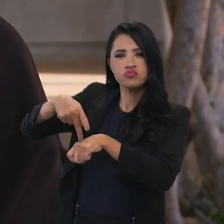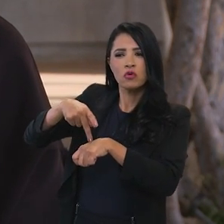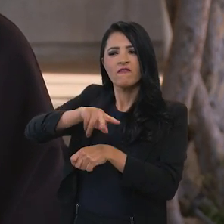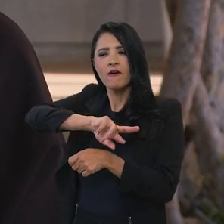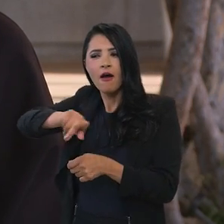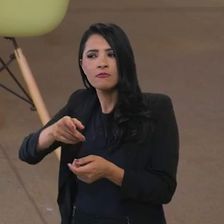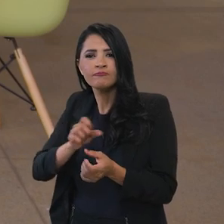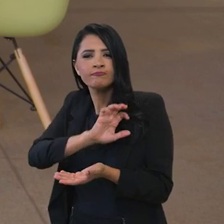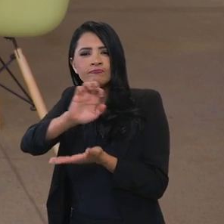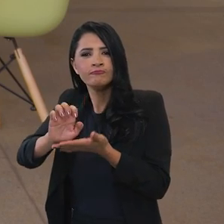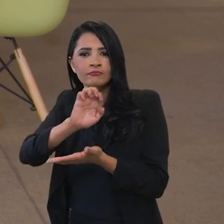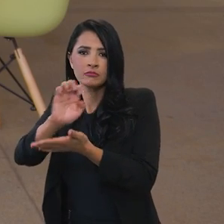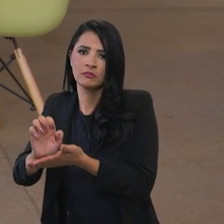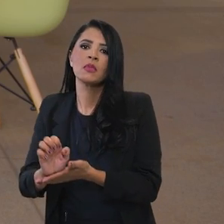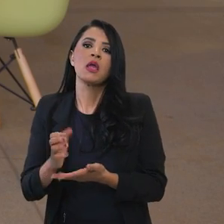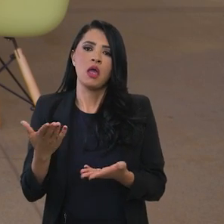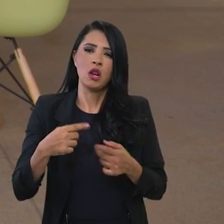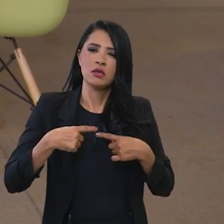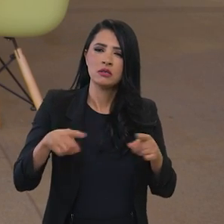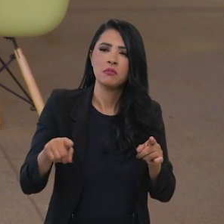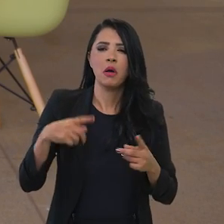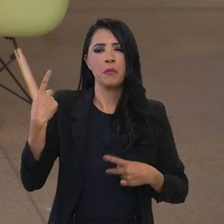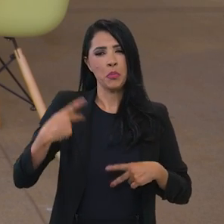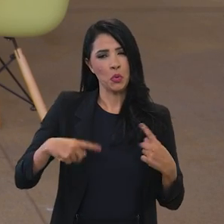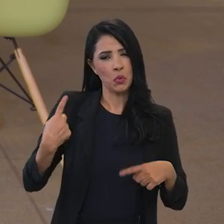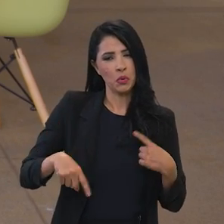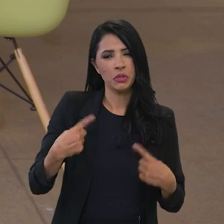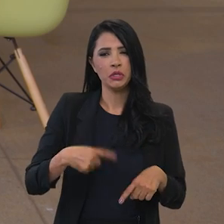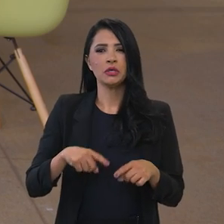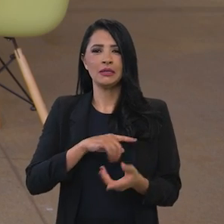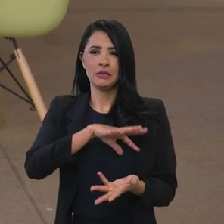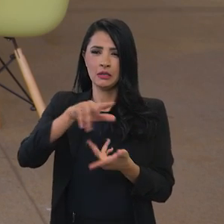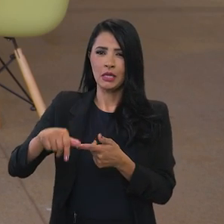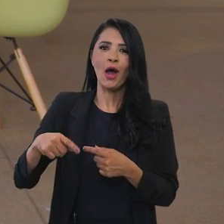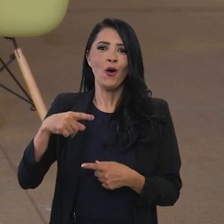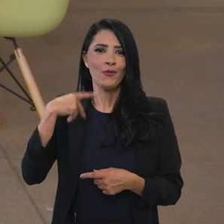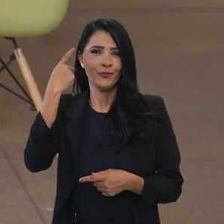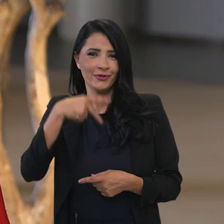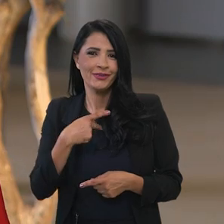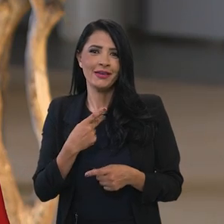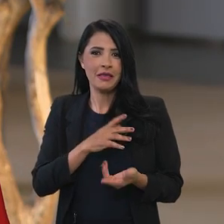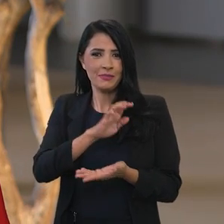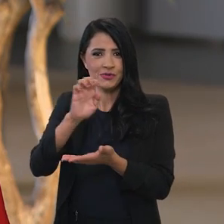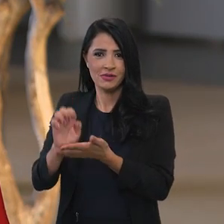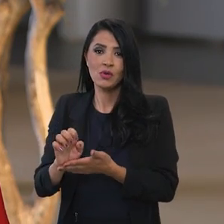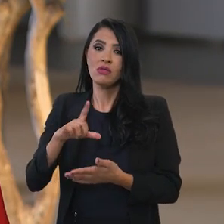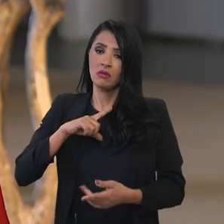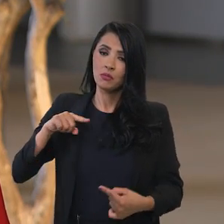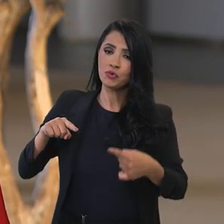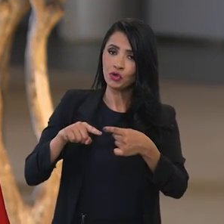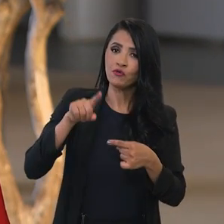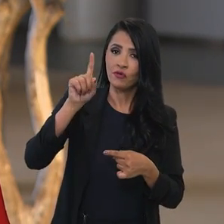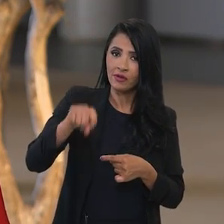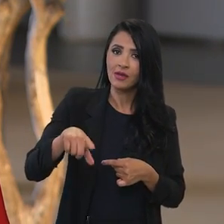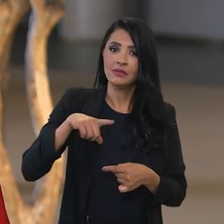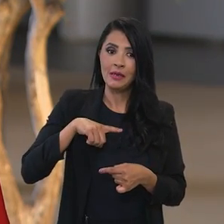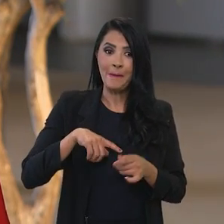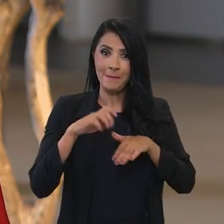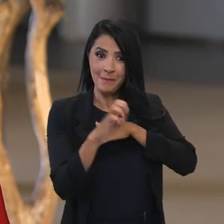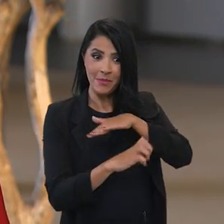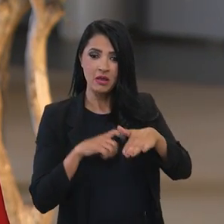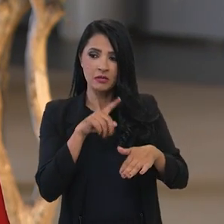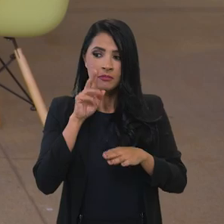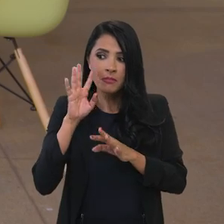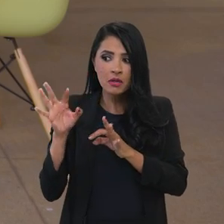exportar e que nós possamos oferecer para as empresas que têm potencial exportador, que têm maturidade exportadora, a ferramenta adequada